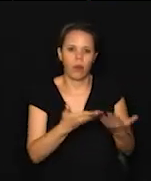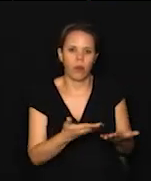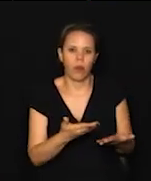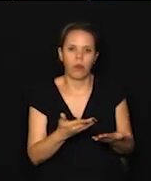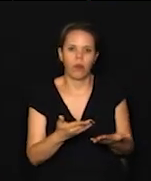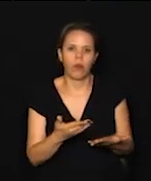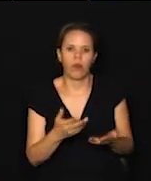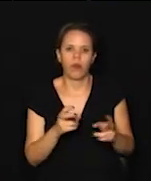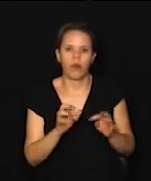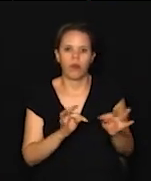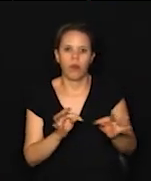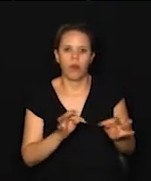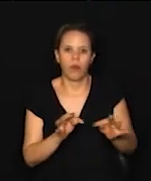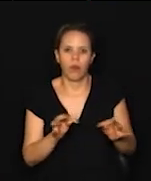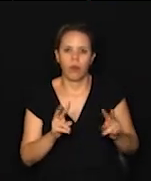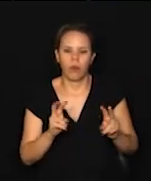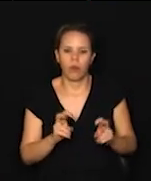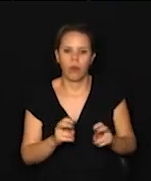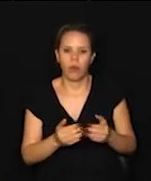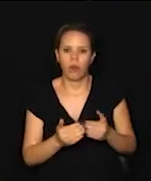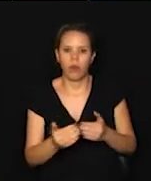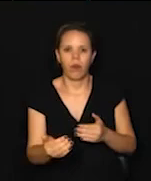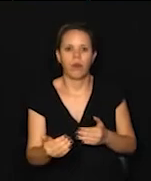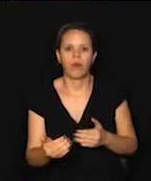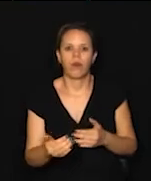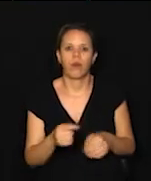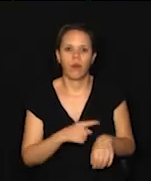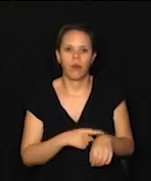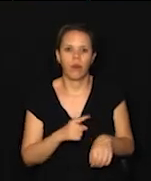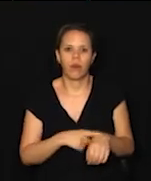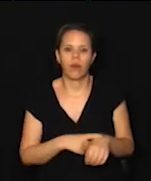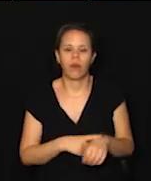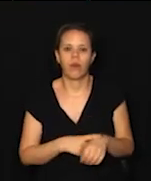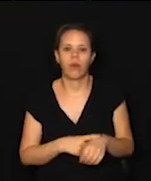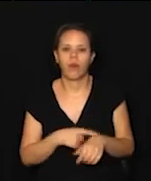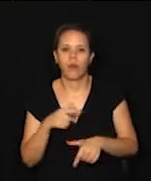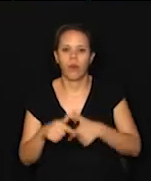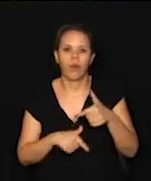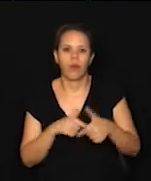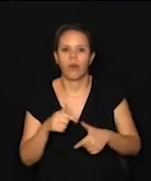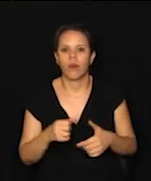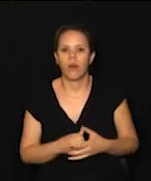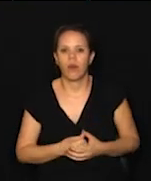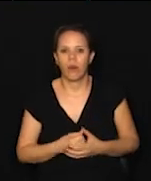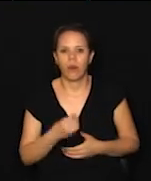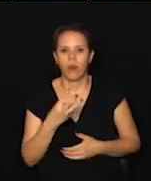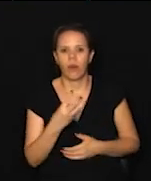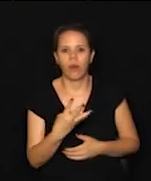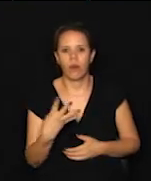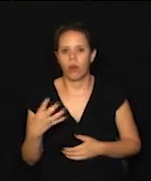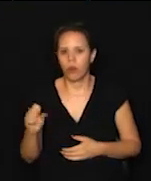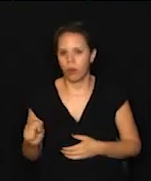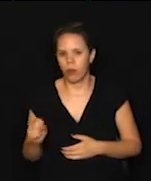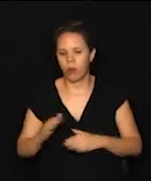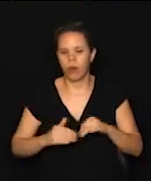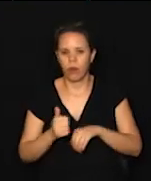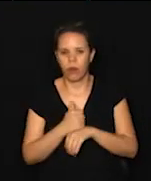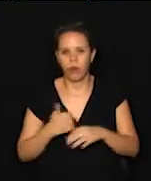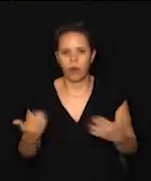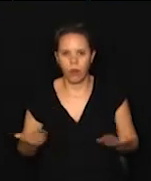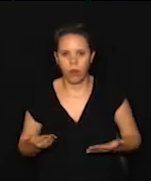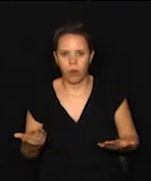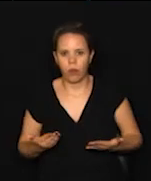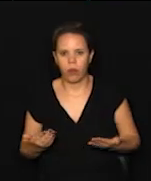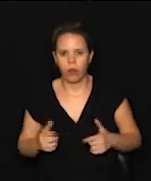trata aí da questão da prorrogação do prazo de trabalho de 348 profissionais que hoje